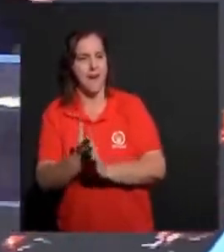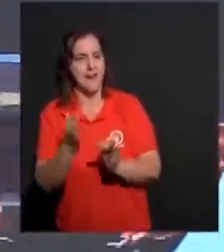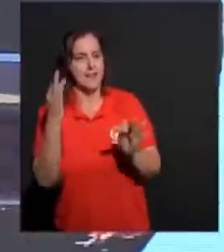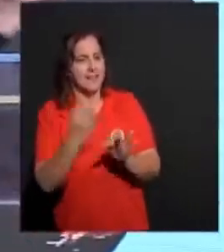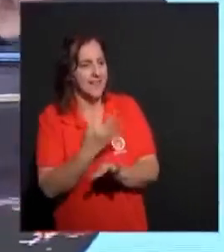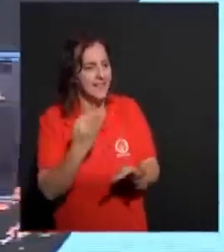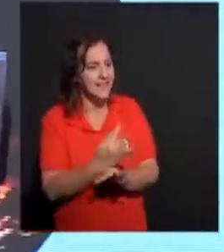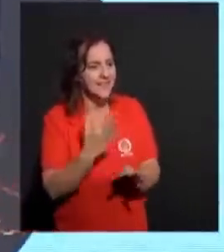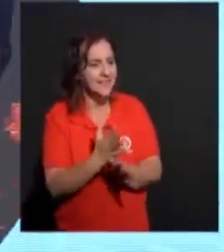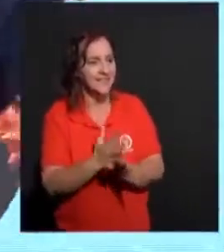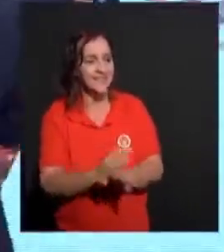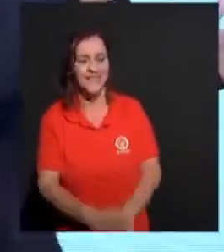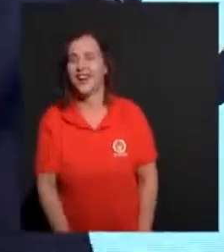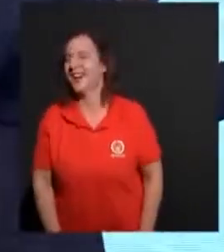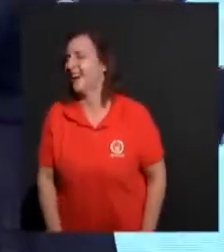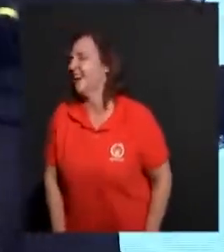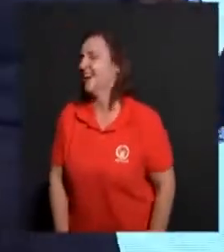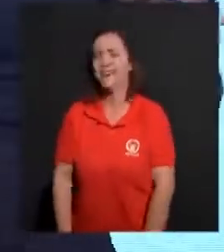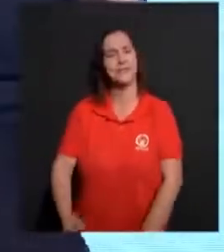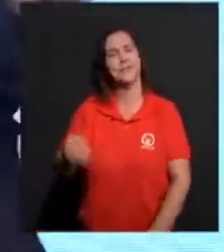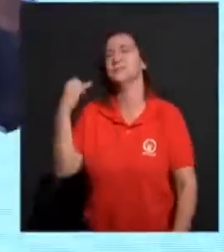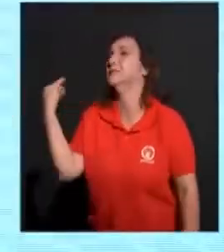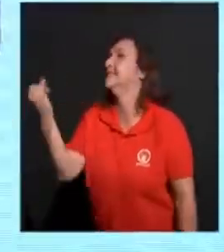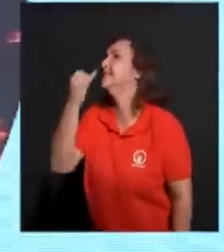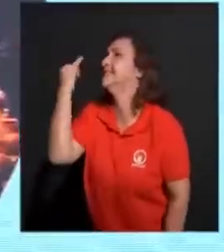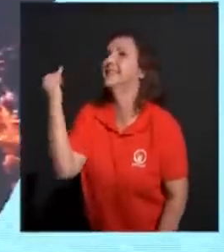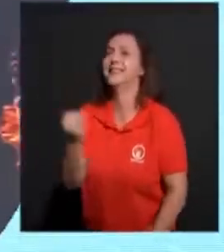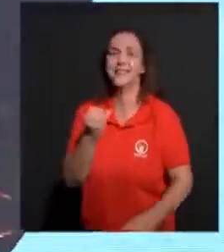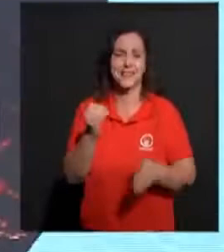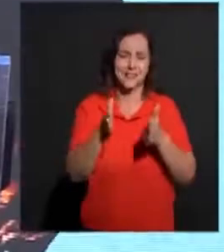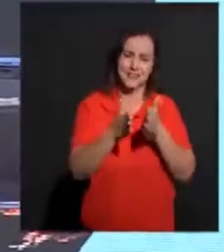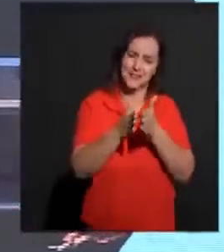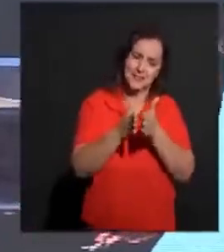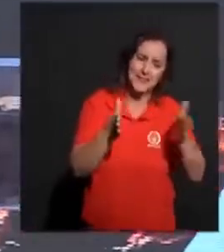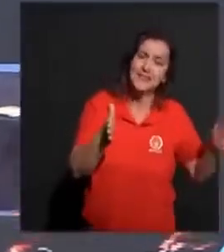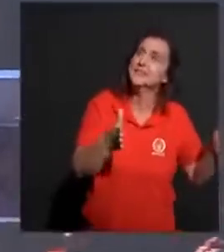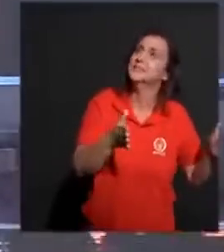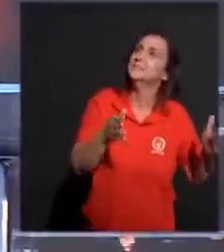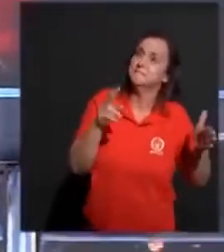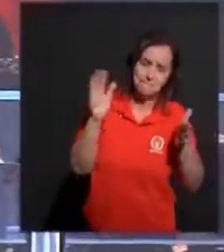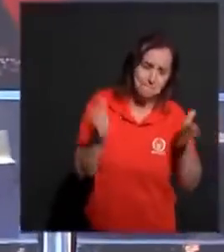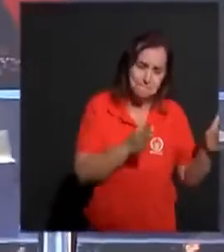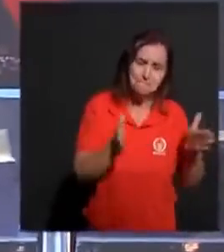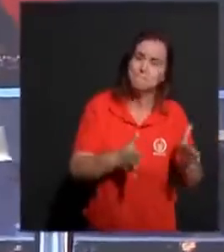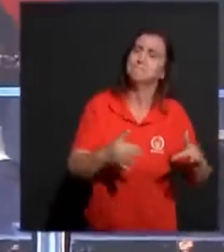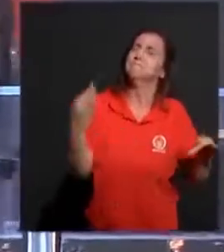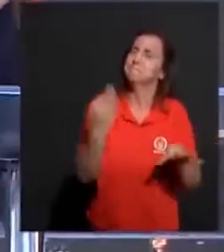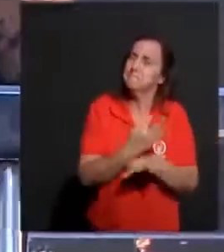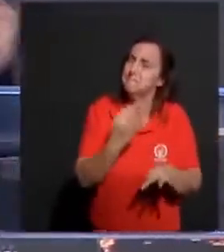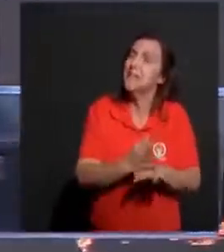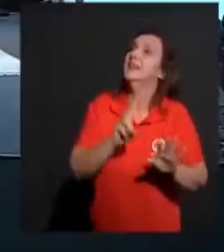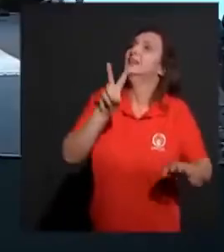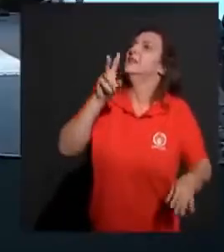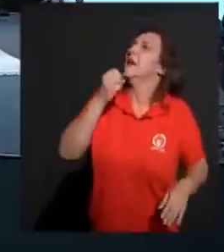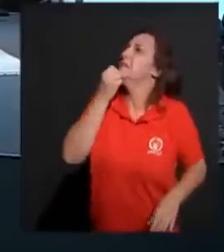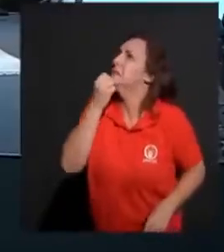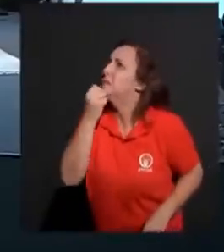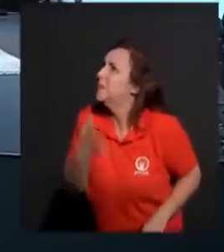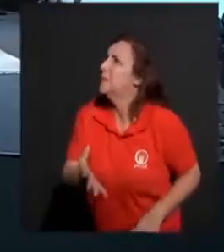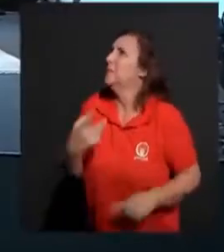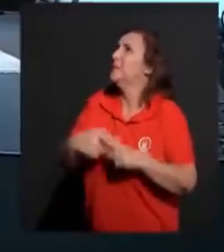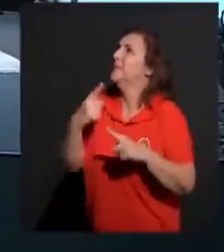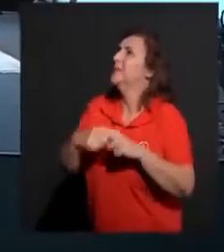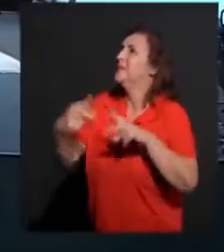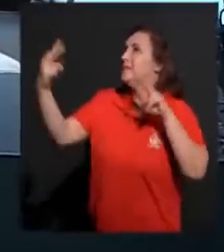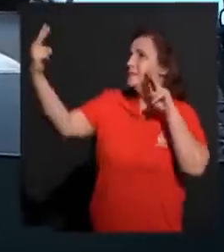renunciando. E agora ele vai dizer, valeu a pena, Senhor. Valeu a pena. Eu posso olhar nos seus olhos. É tanta riqueza de detalhes.